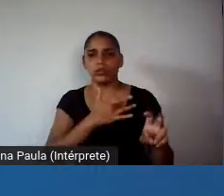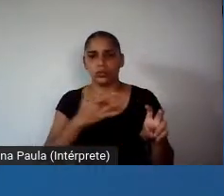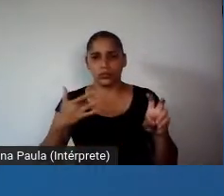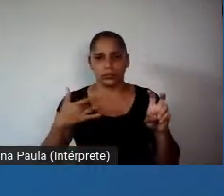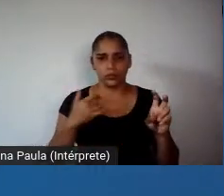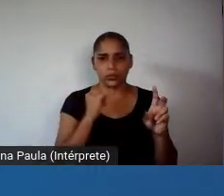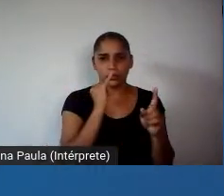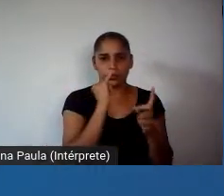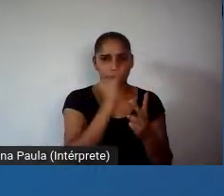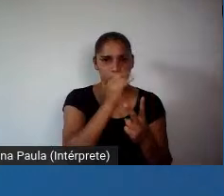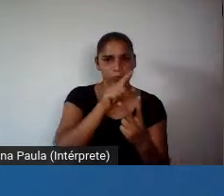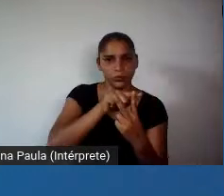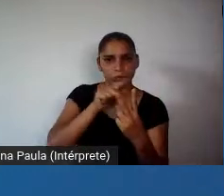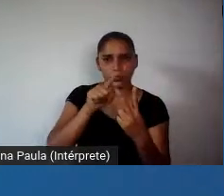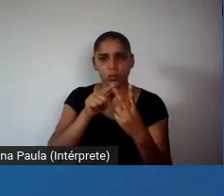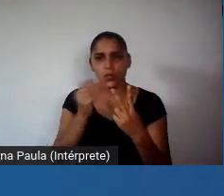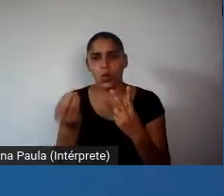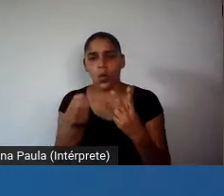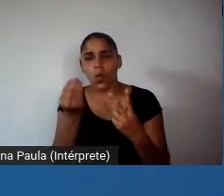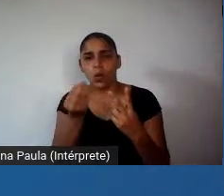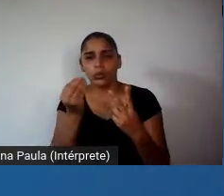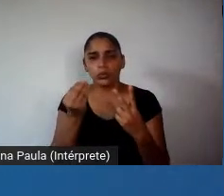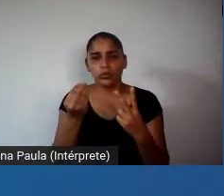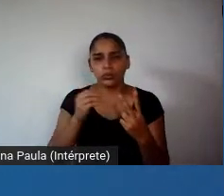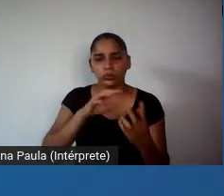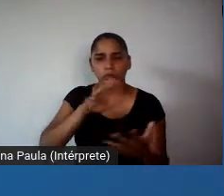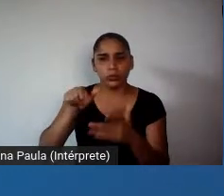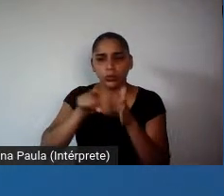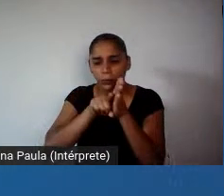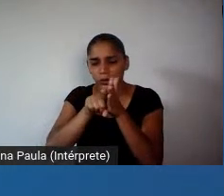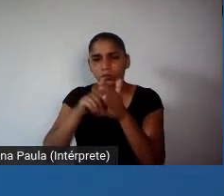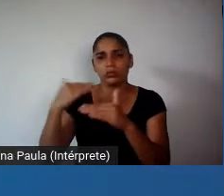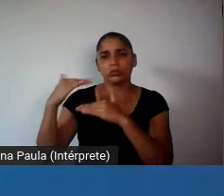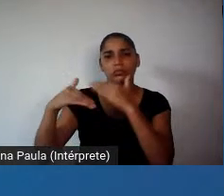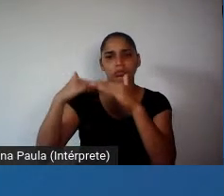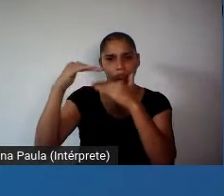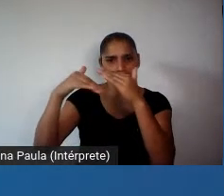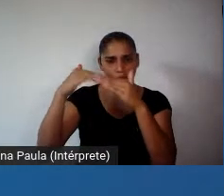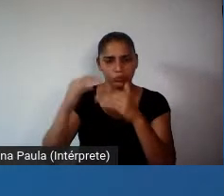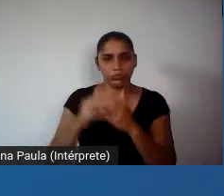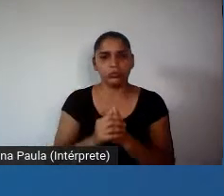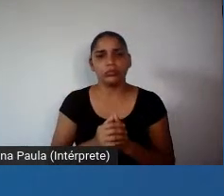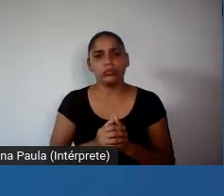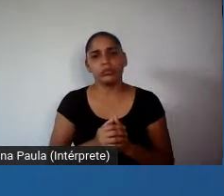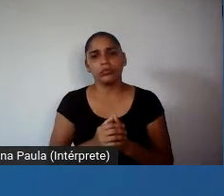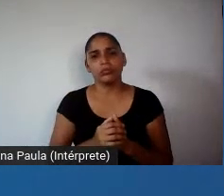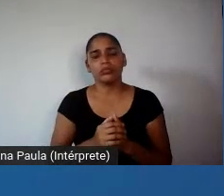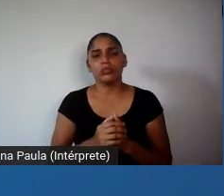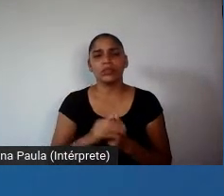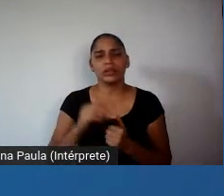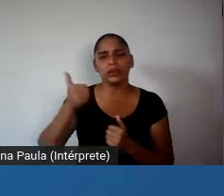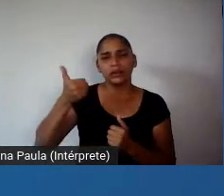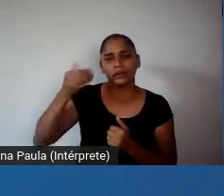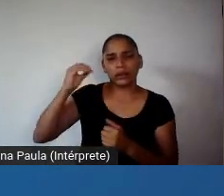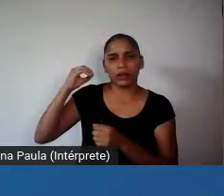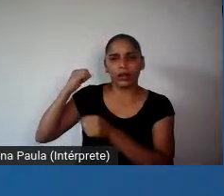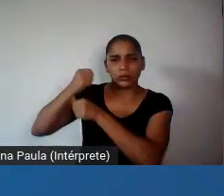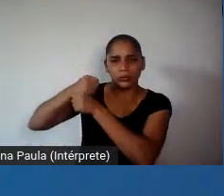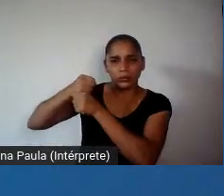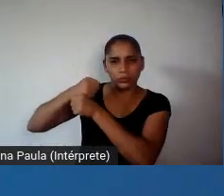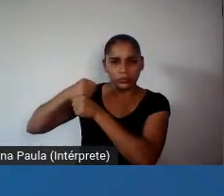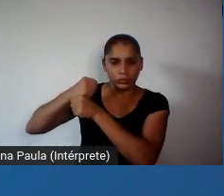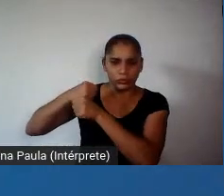como é que isto interfere no mundo da pesquisa e do desenvolvimento. Nos últimos dez anos, o